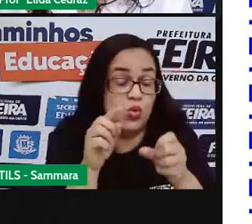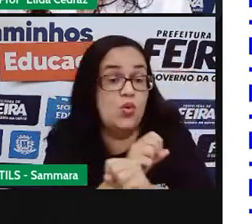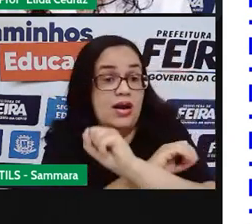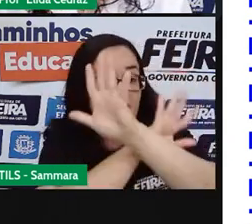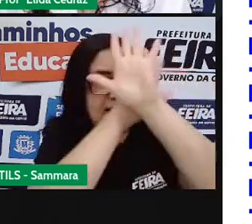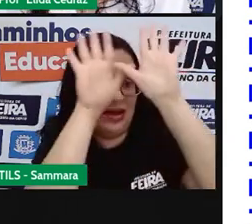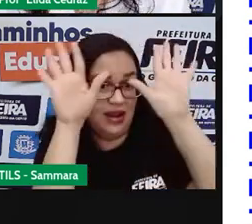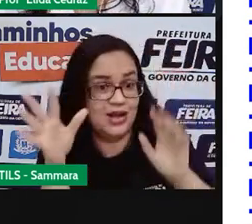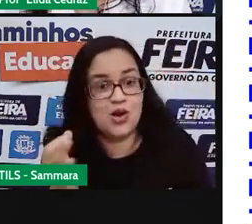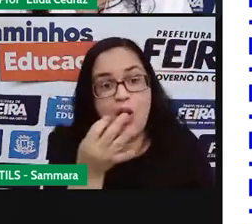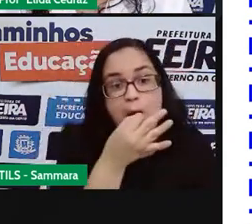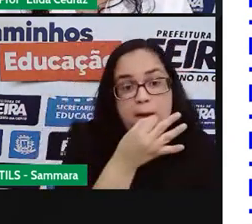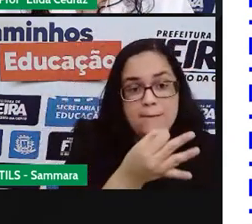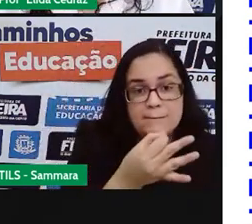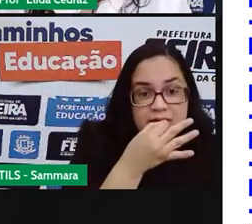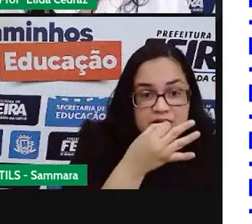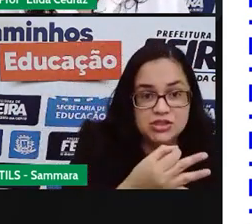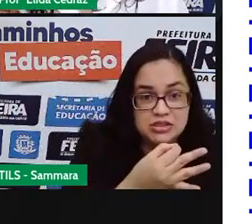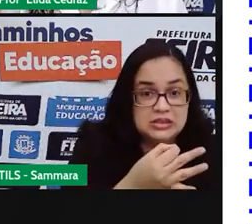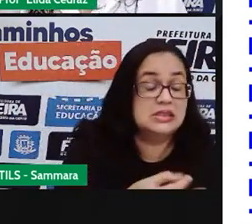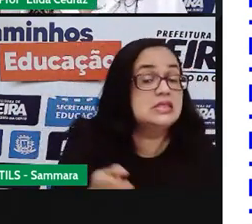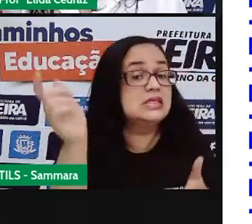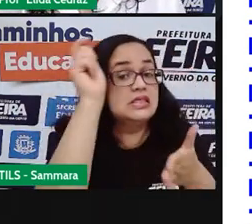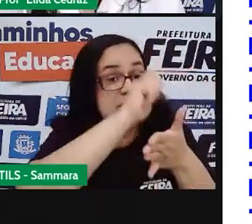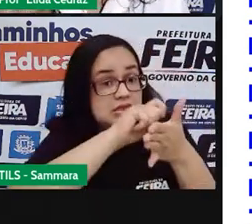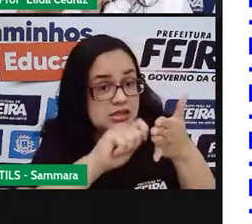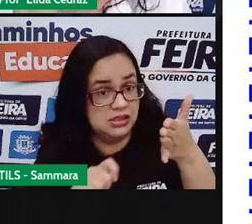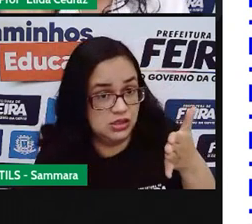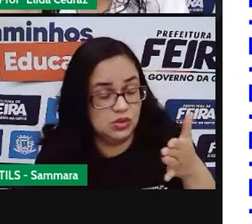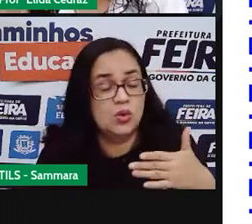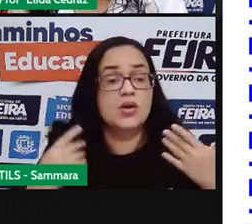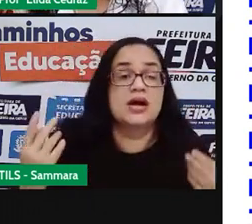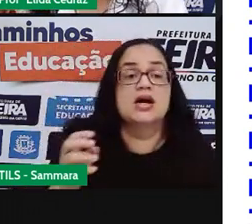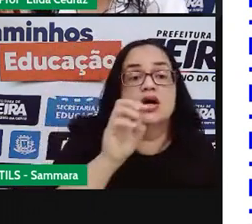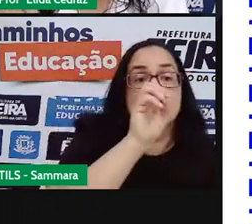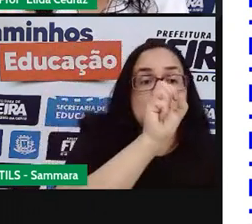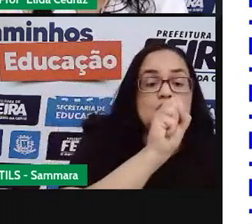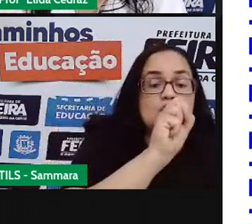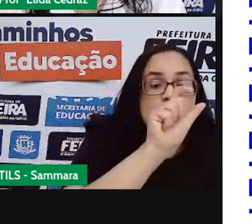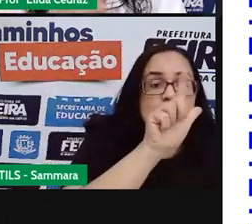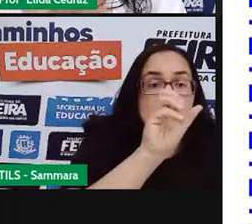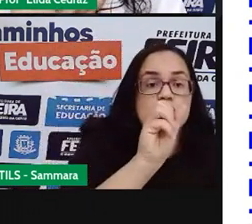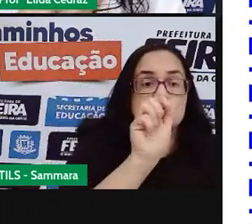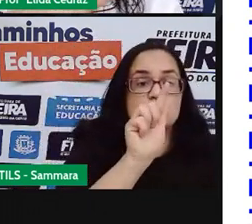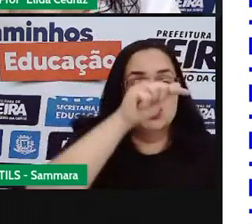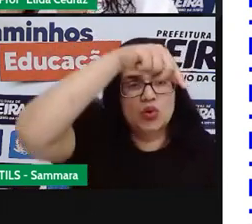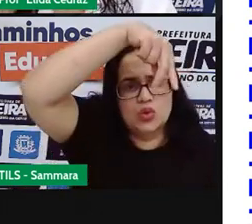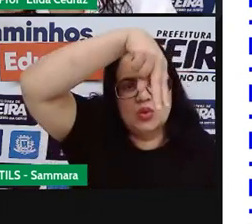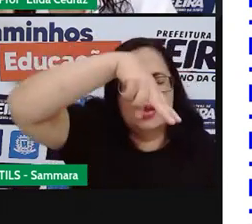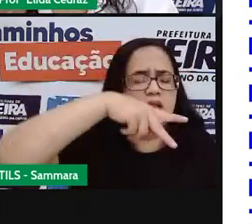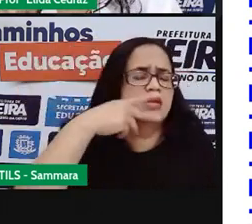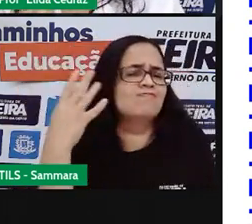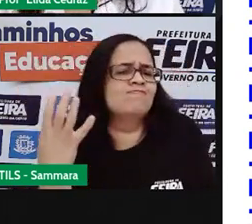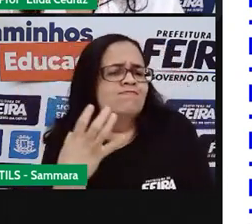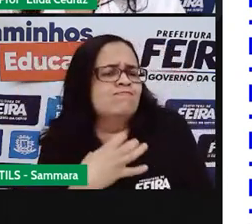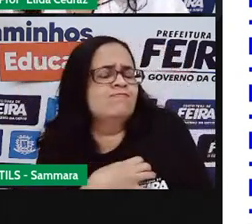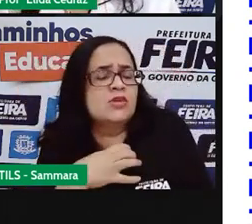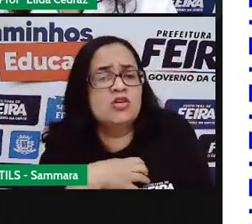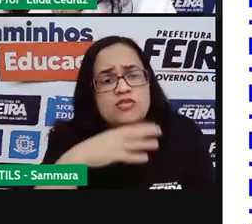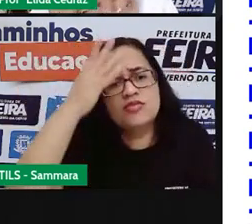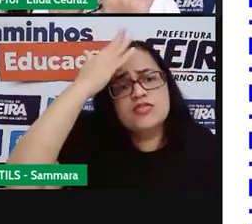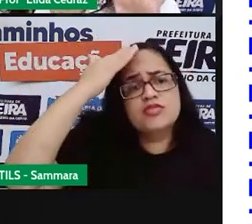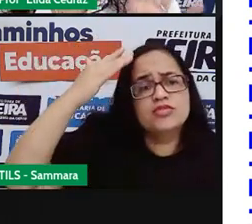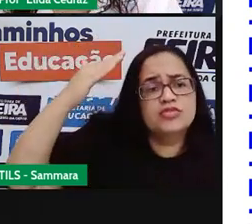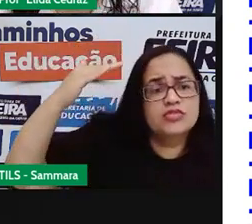caro e objetivo, tem a assinatura, que é o slogan, aquela marca famosa